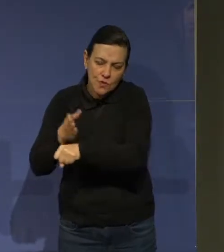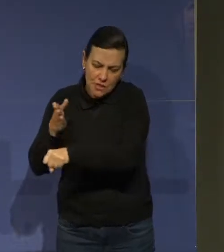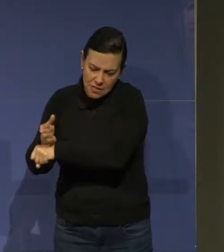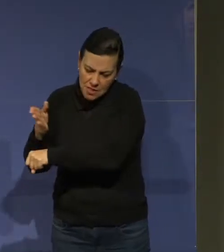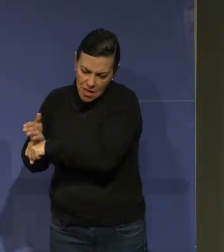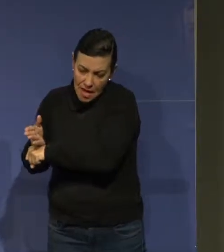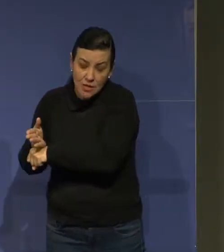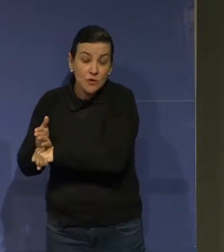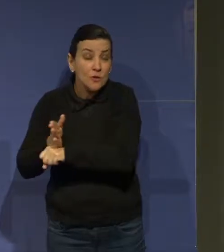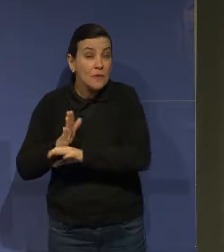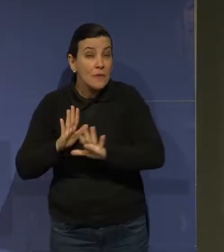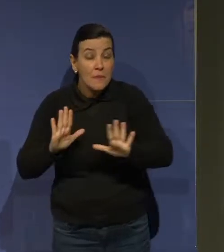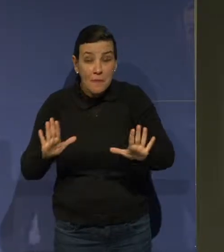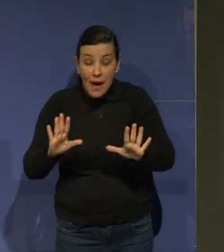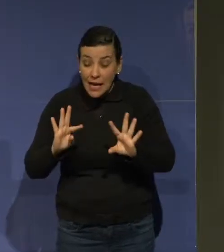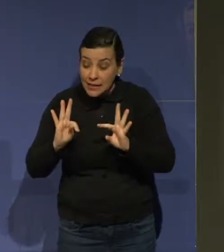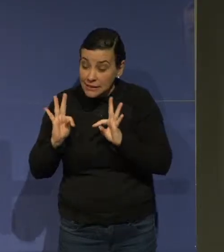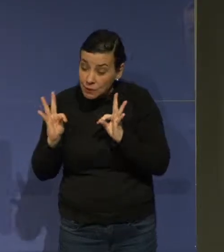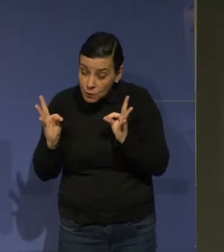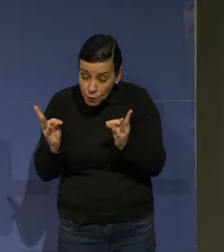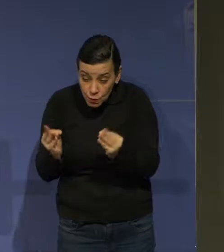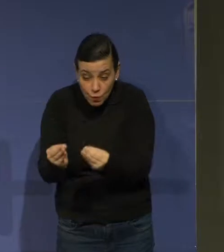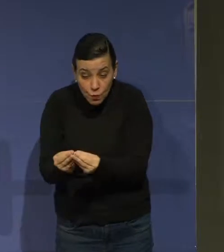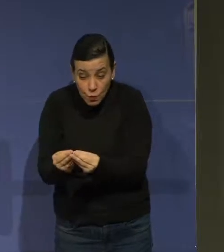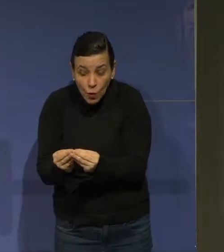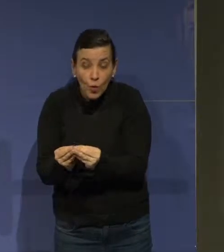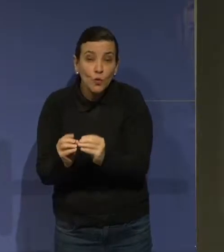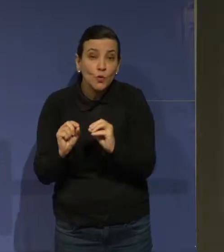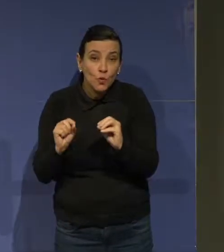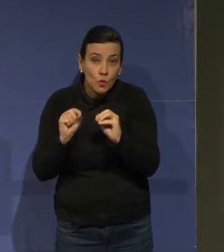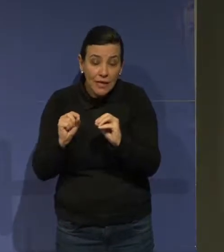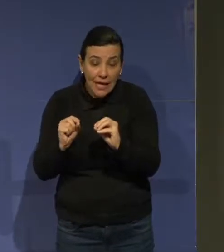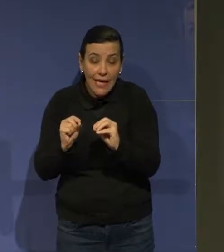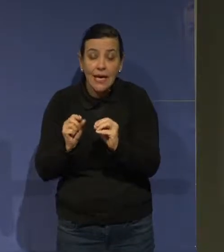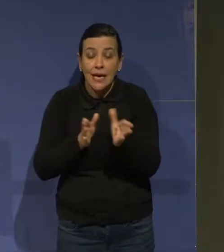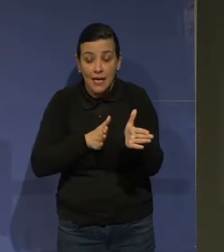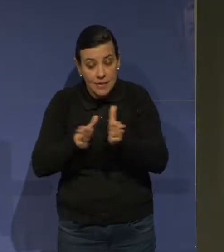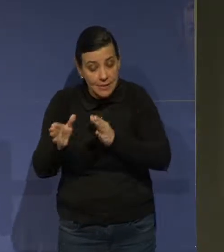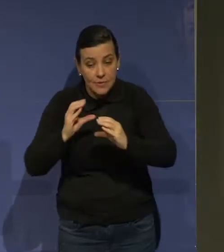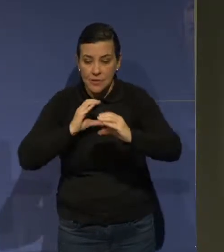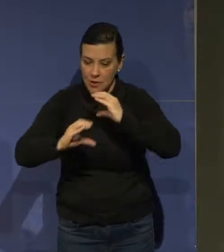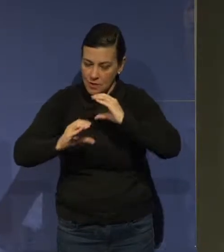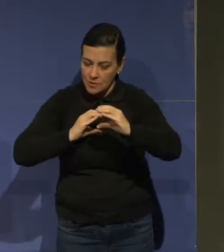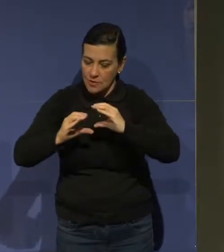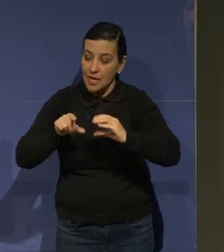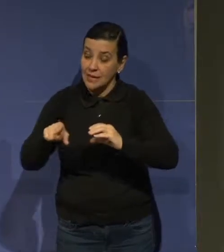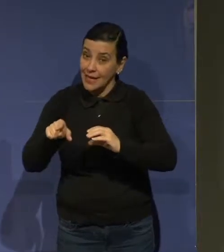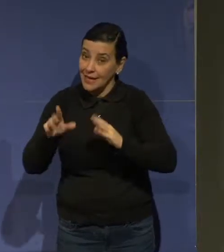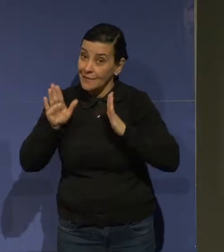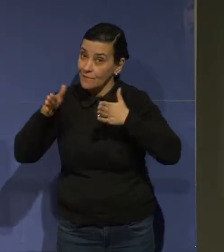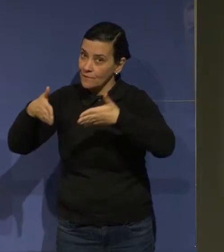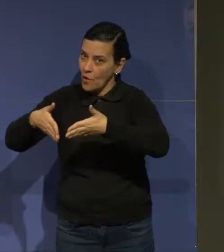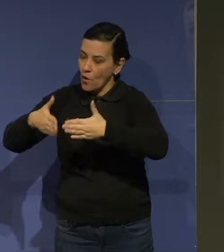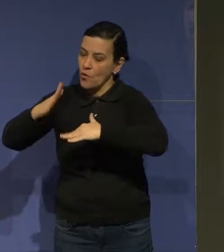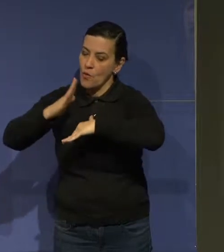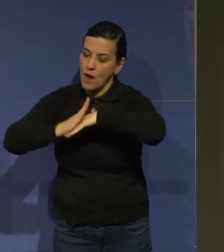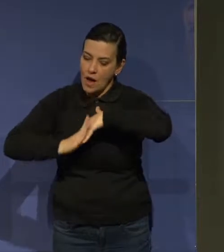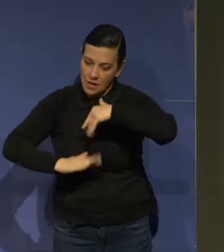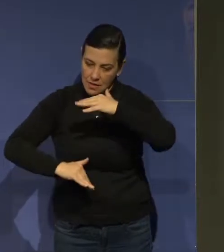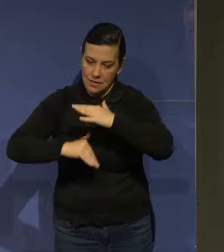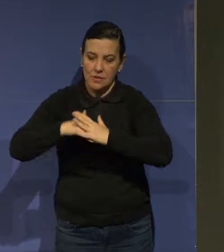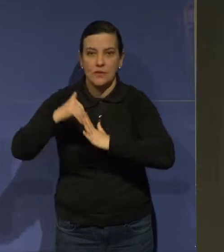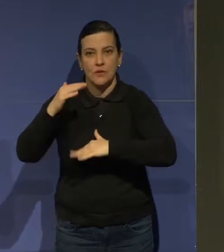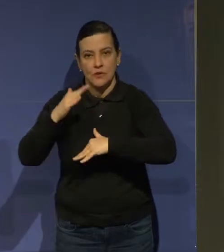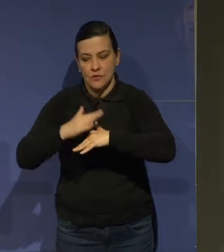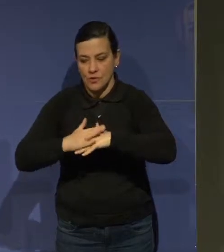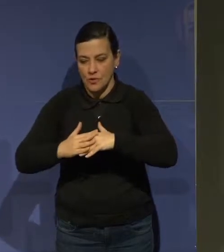esses são basicamente, quando a gente fala de acessibilidade comunicacional, a gente fala dessas ações. Logo, da ETOC. De que são levadas...